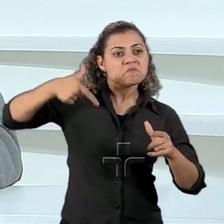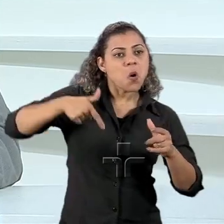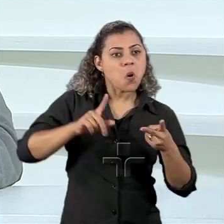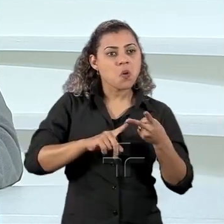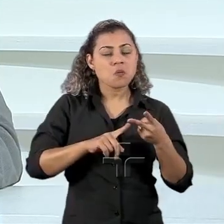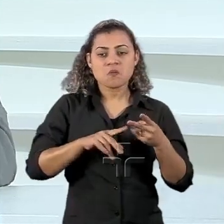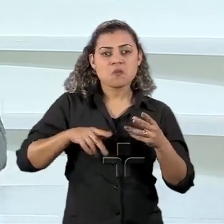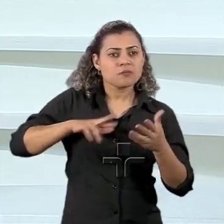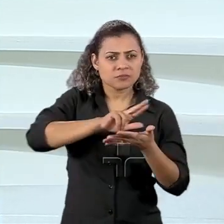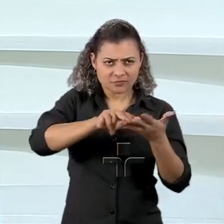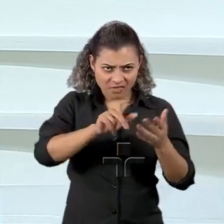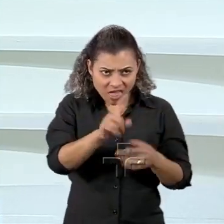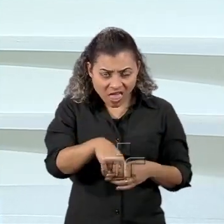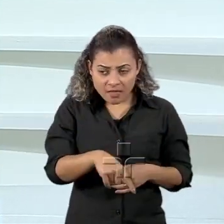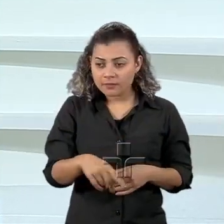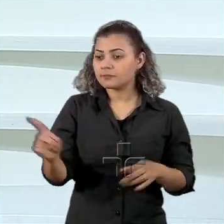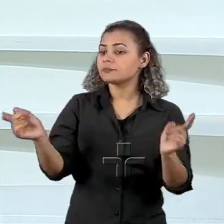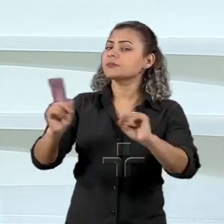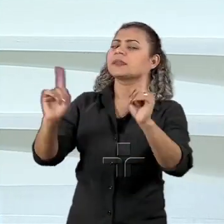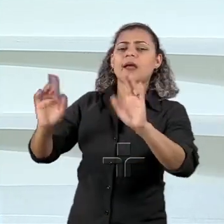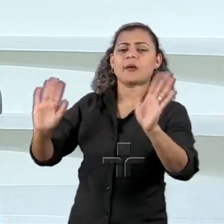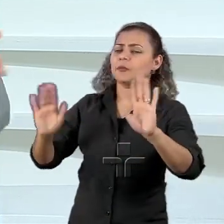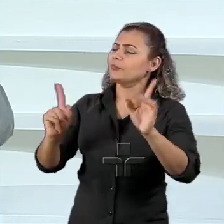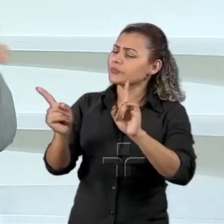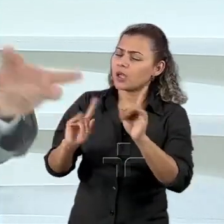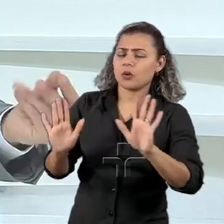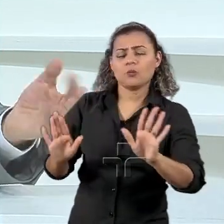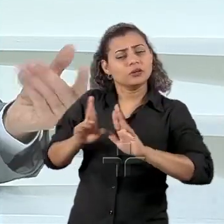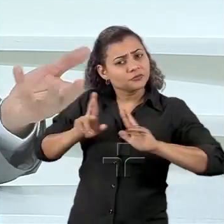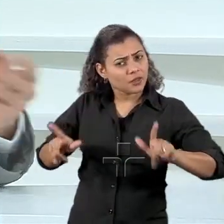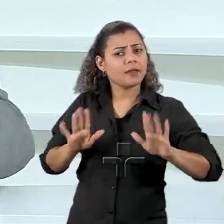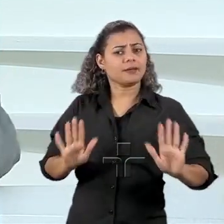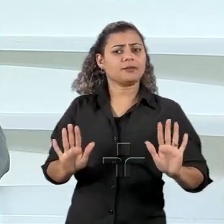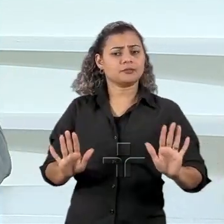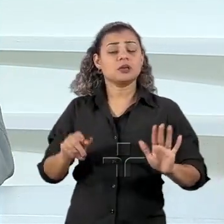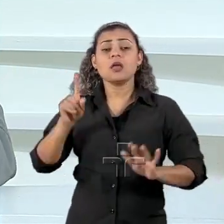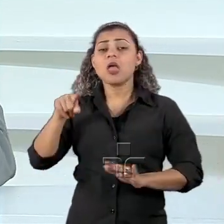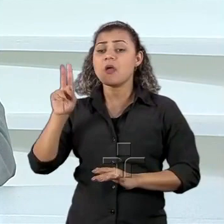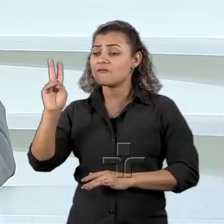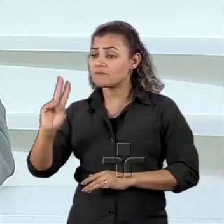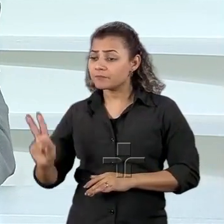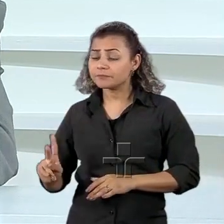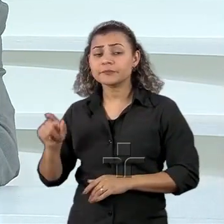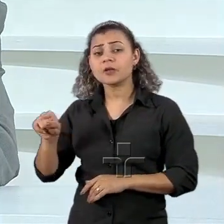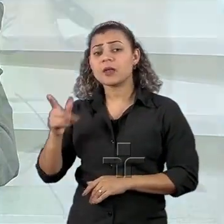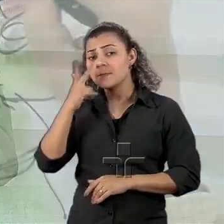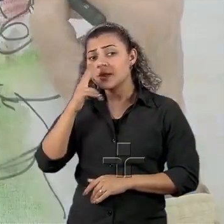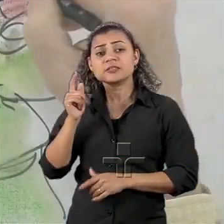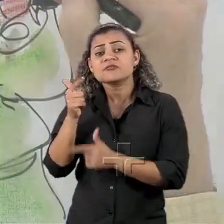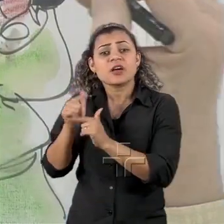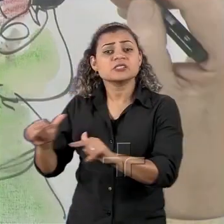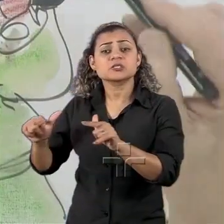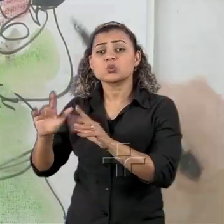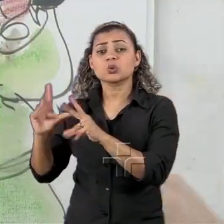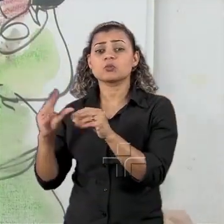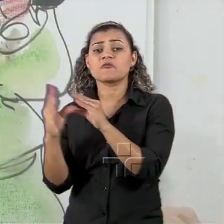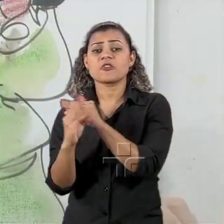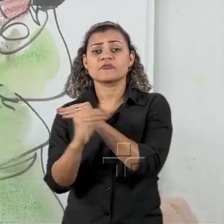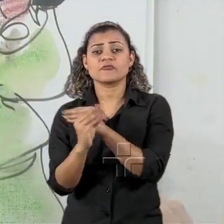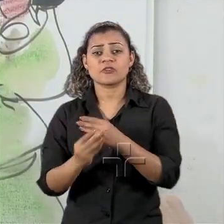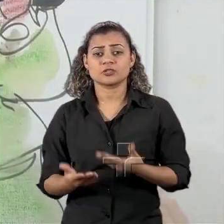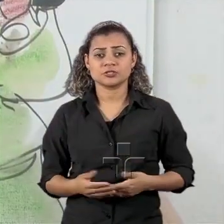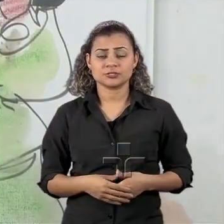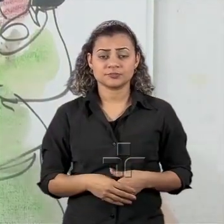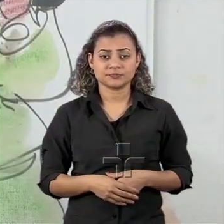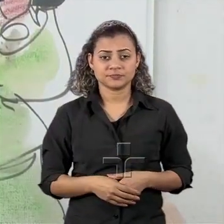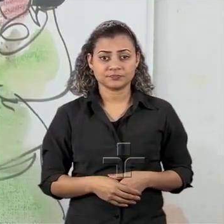questão do refugiado é uma questão de um estado vazio eu acho que a concordância aqui